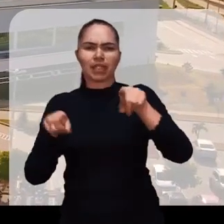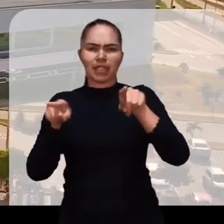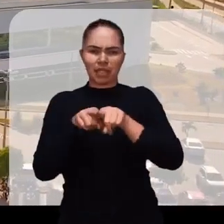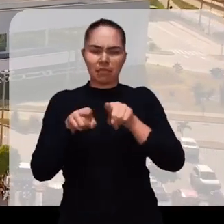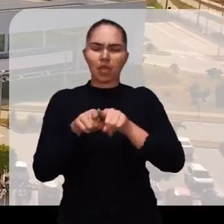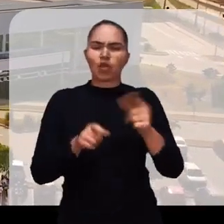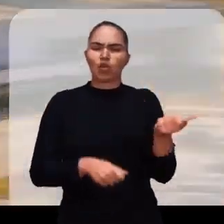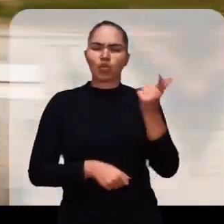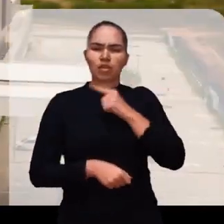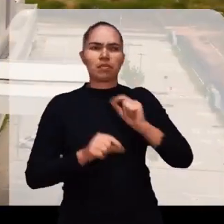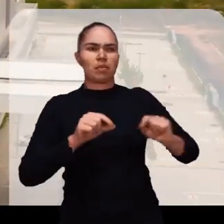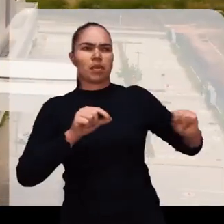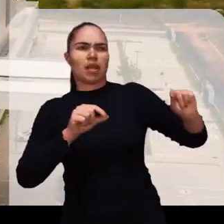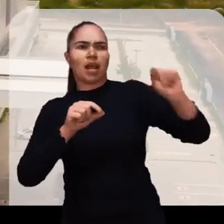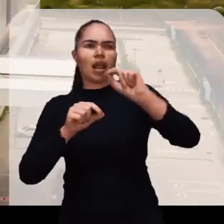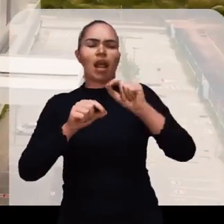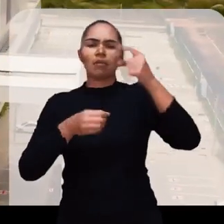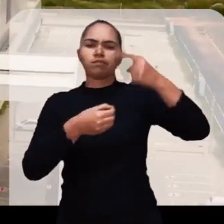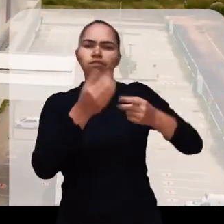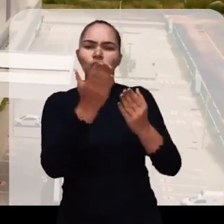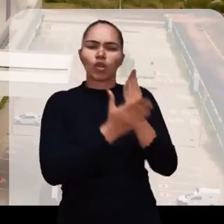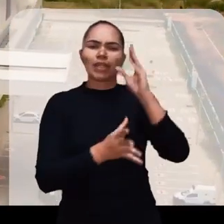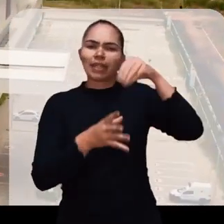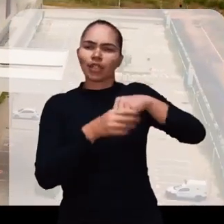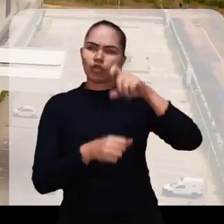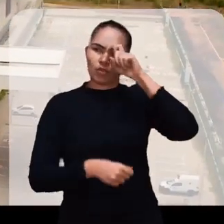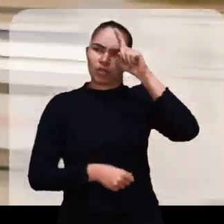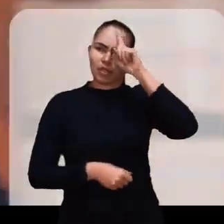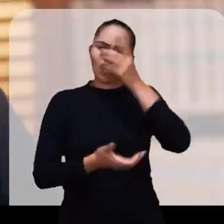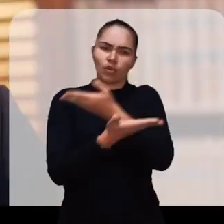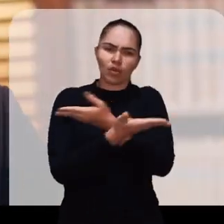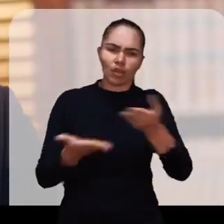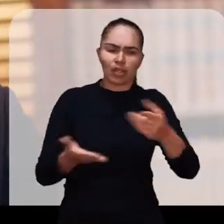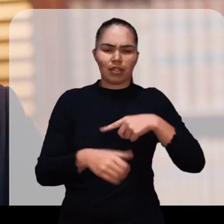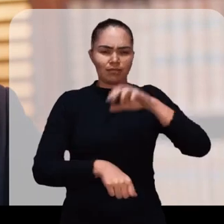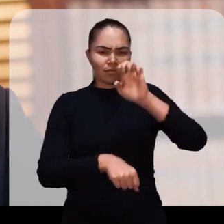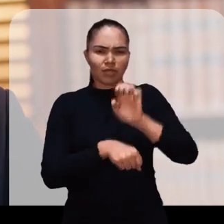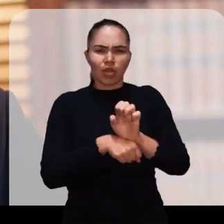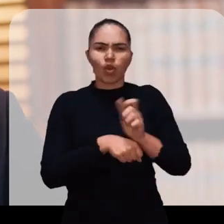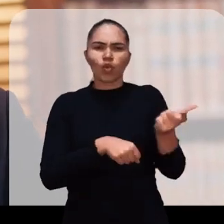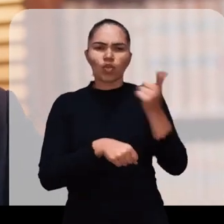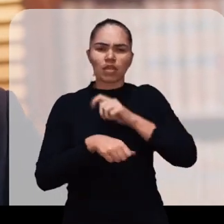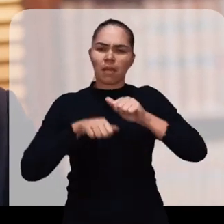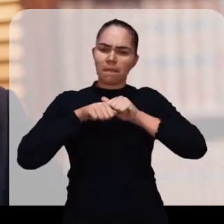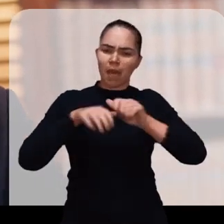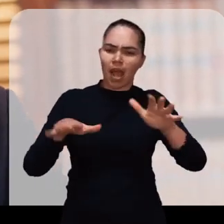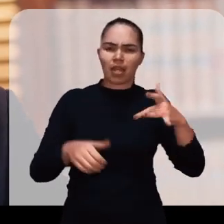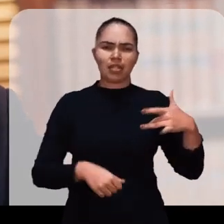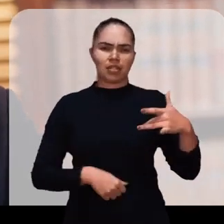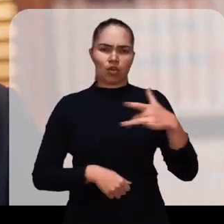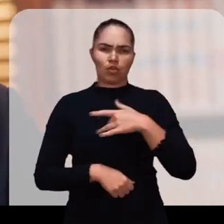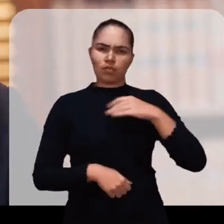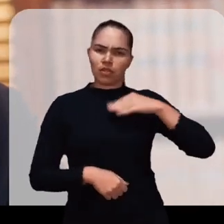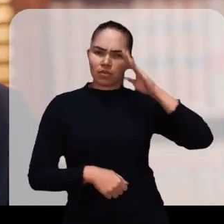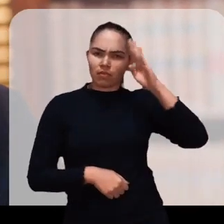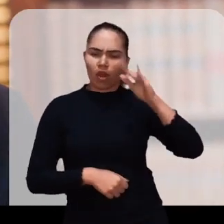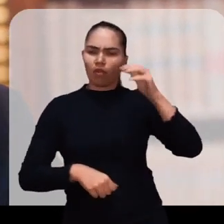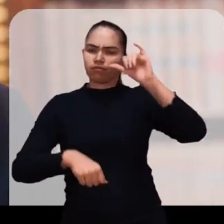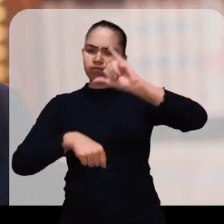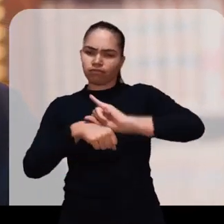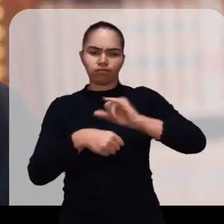Central em Xeramubim e do Vale do Jaguaribe em Limoeiro do Norte O Ceará criou uma rede descentralizada de saúde,